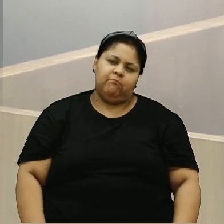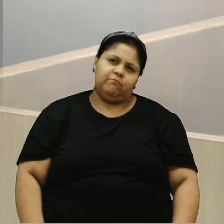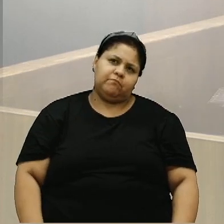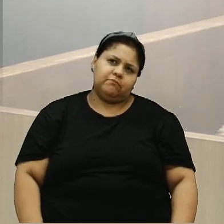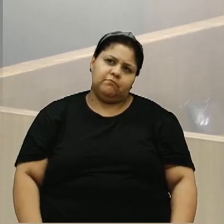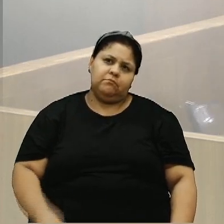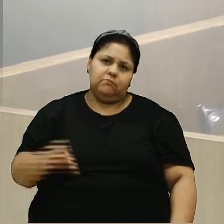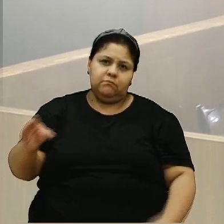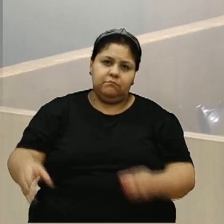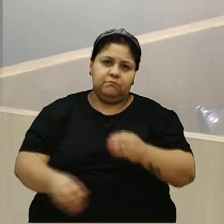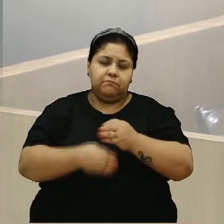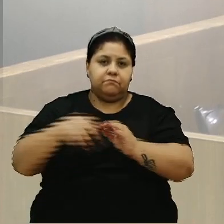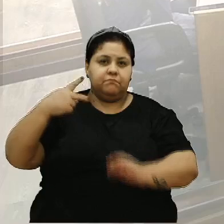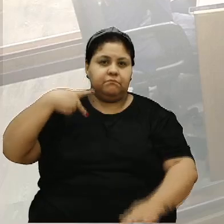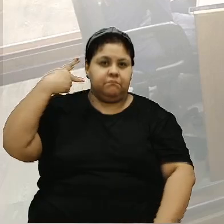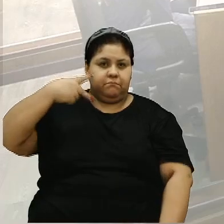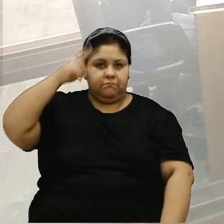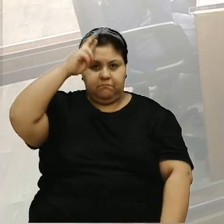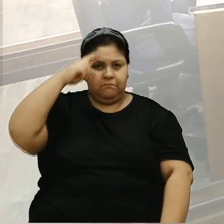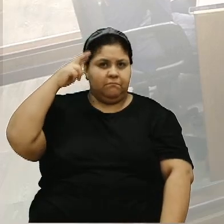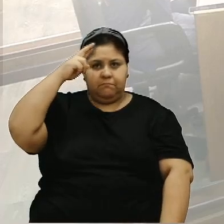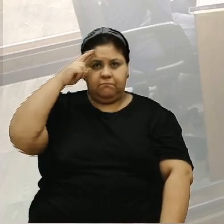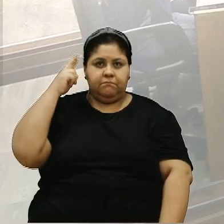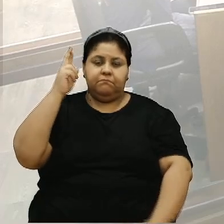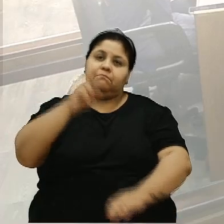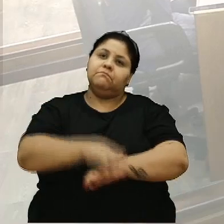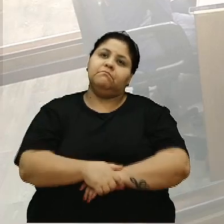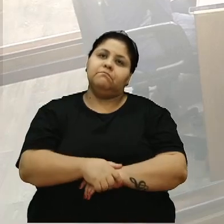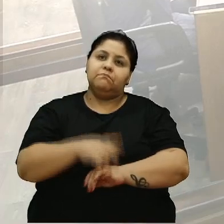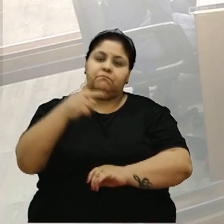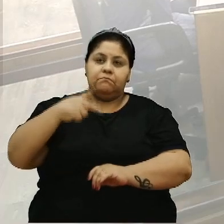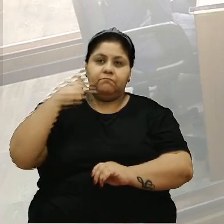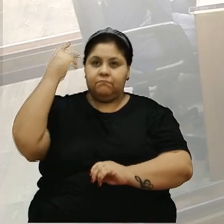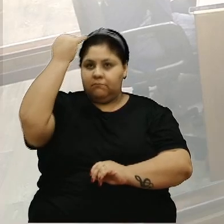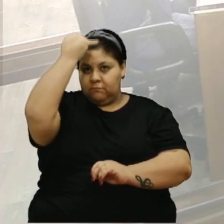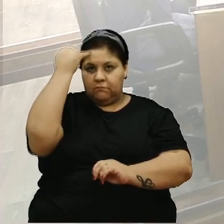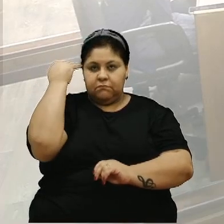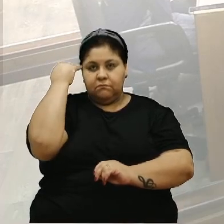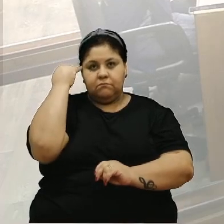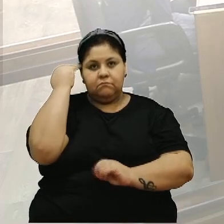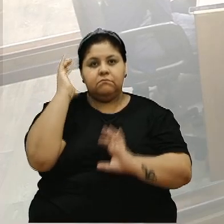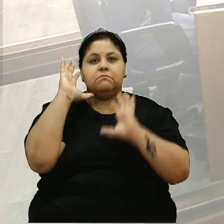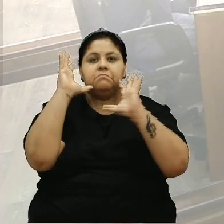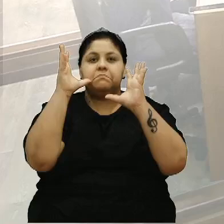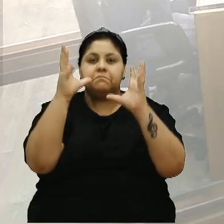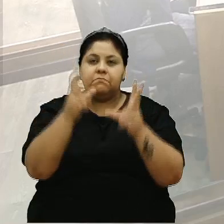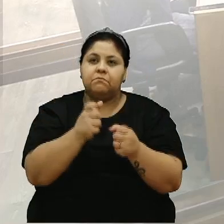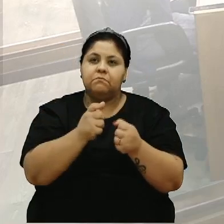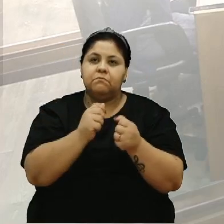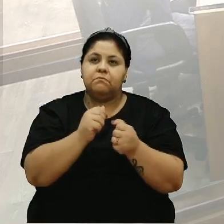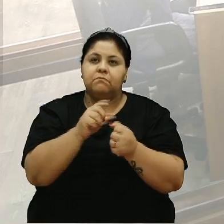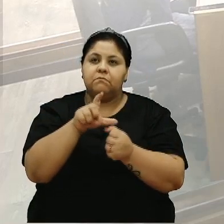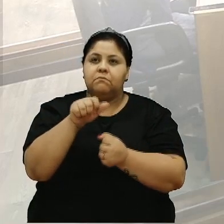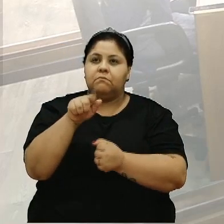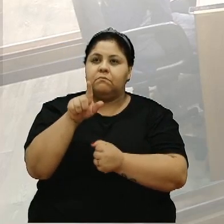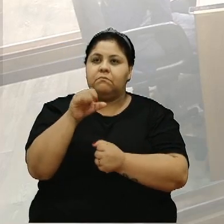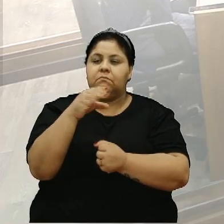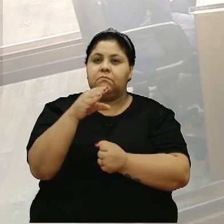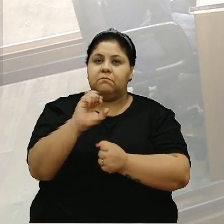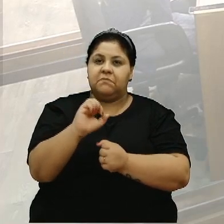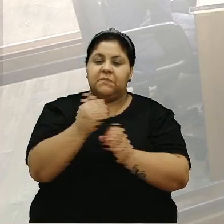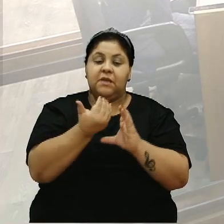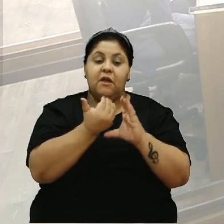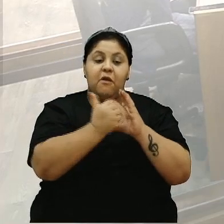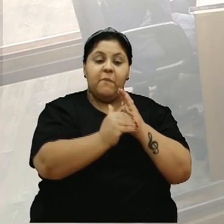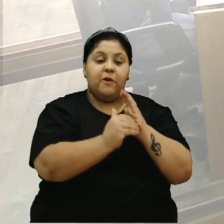Seu a parte, vereador Rafael Boeira. Vereador D'Ambros, quando Alice perguntou para o Gato de Botas,